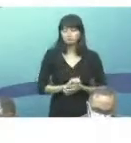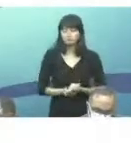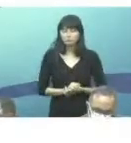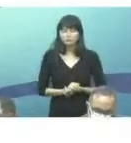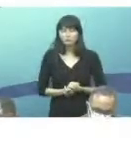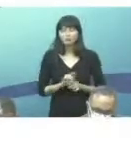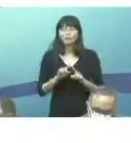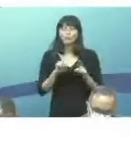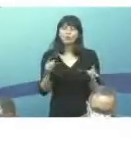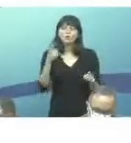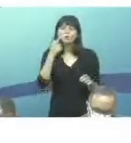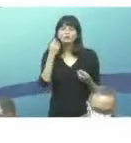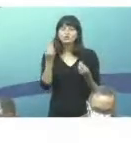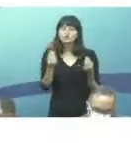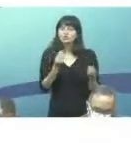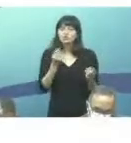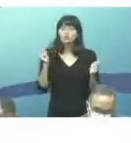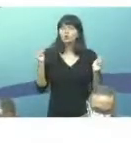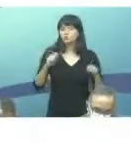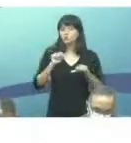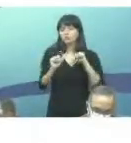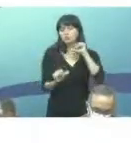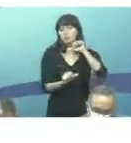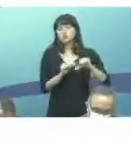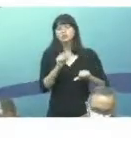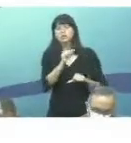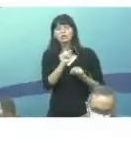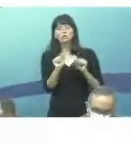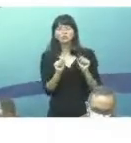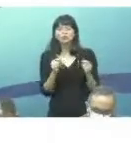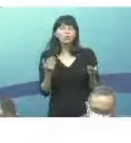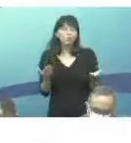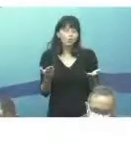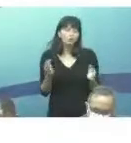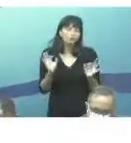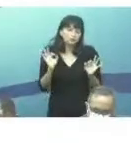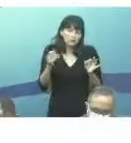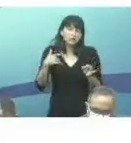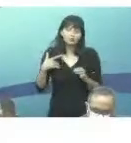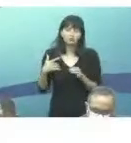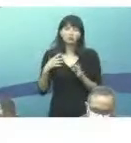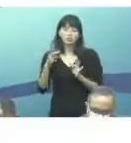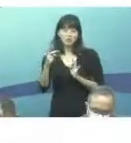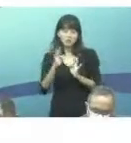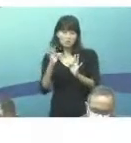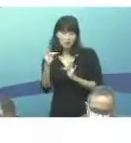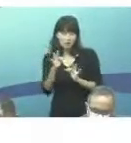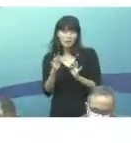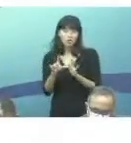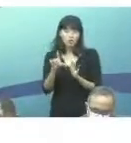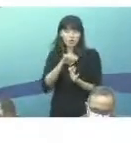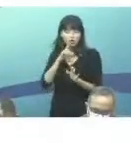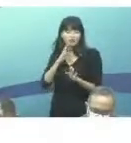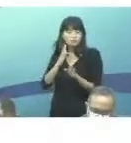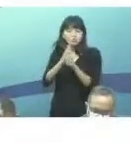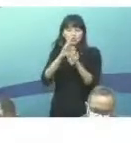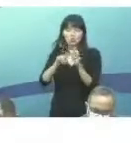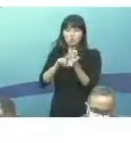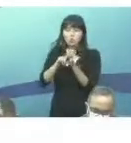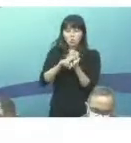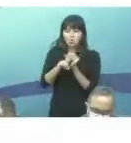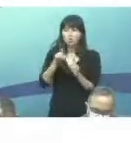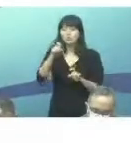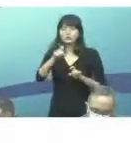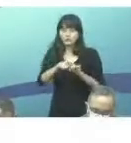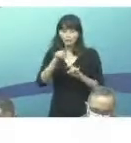mais isso, nós só podemos mudar esse cenário, obviamente, com tratamento e com diagnóstico precoce. Então, com